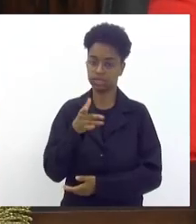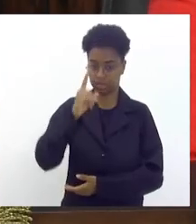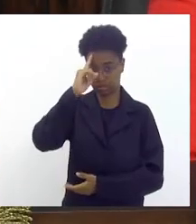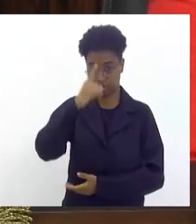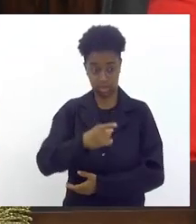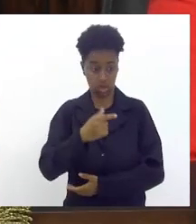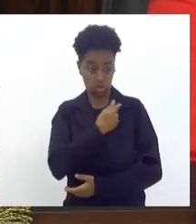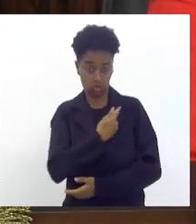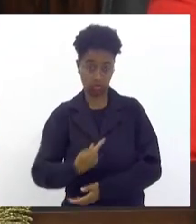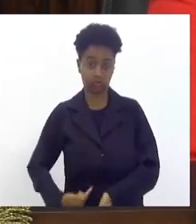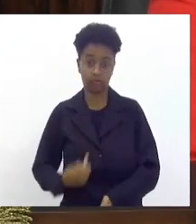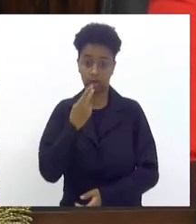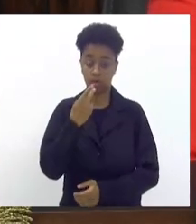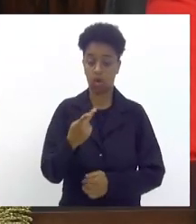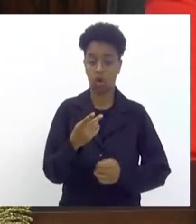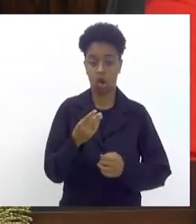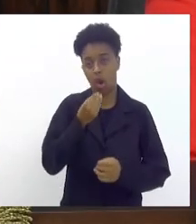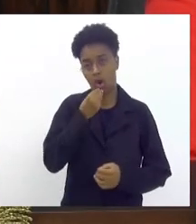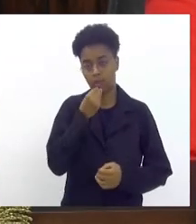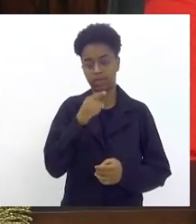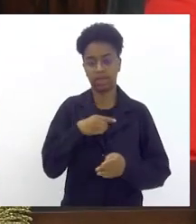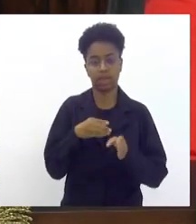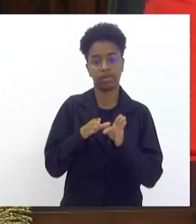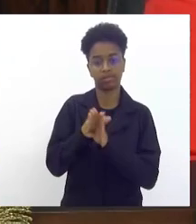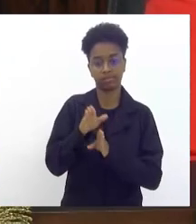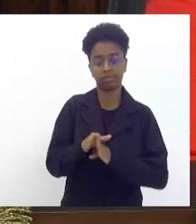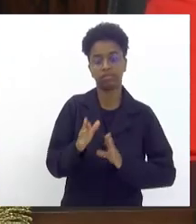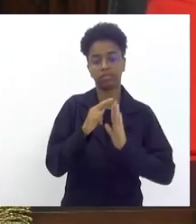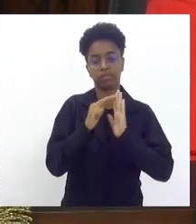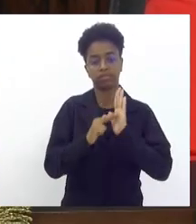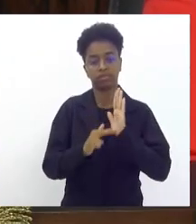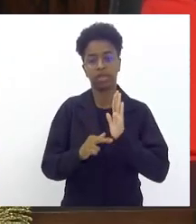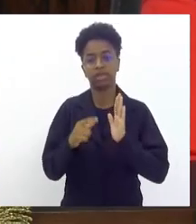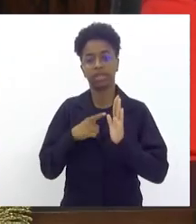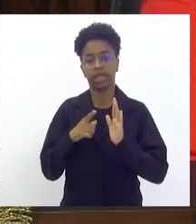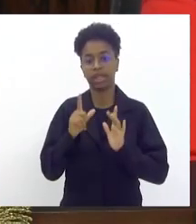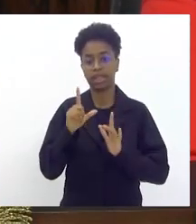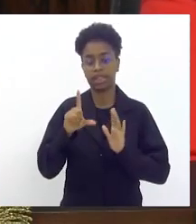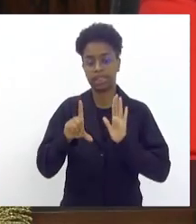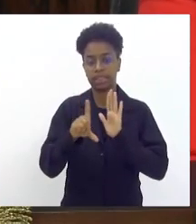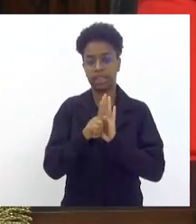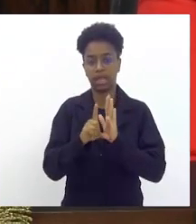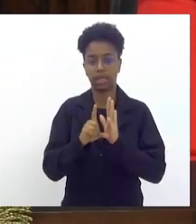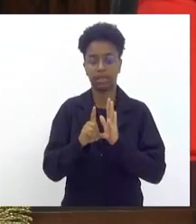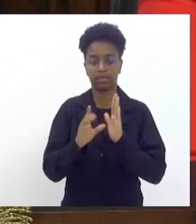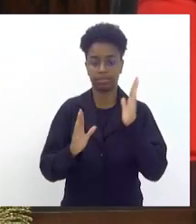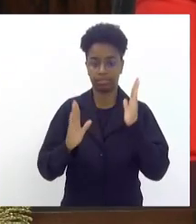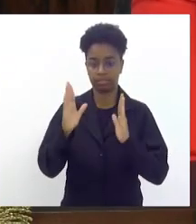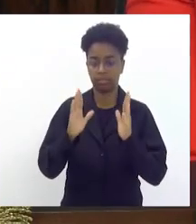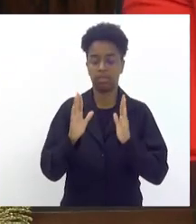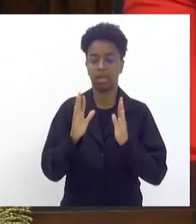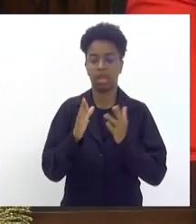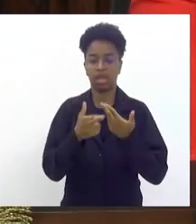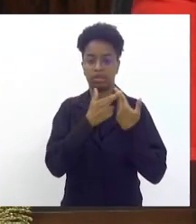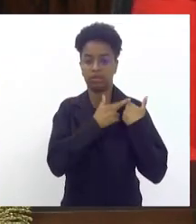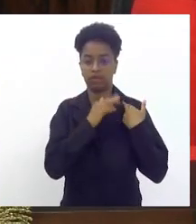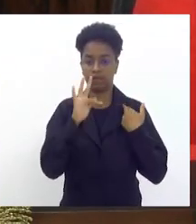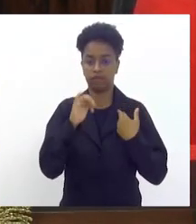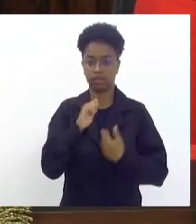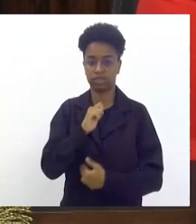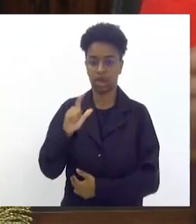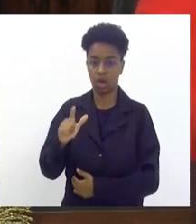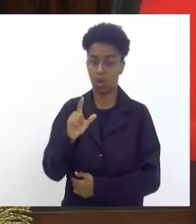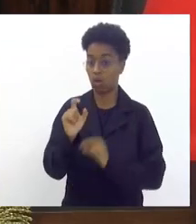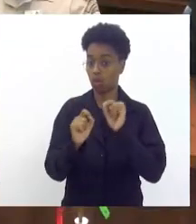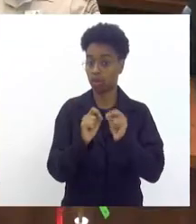o que for debatido óbvio que ele está norteando dentro da lei de responsabilidade fiscal o que é permitido e essa casa vai ter